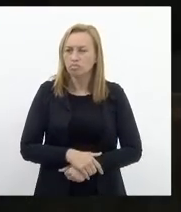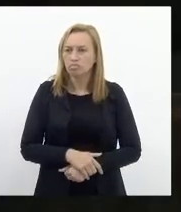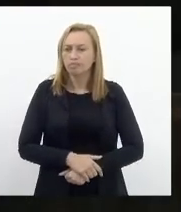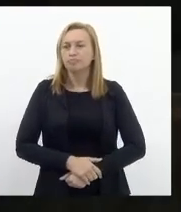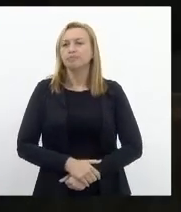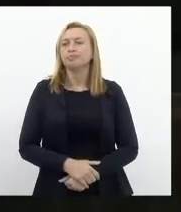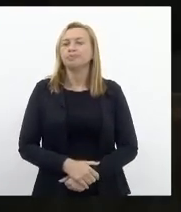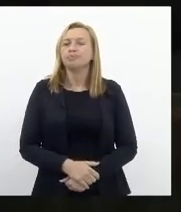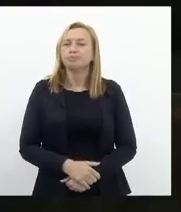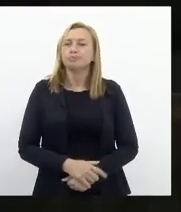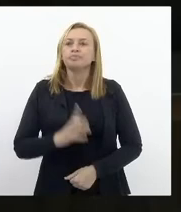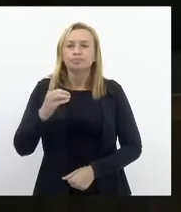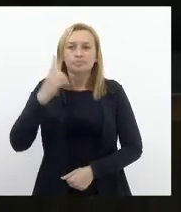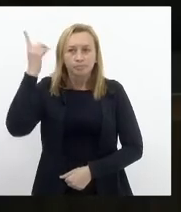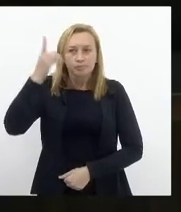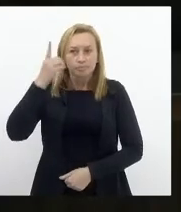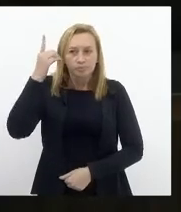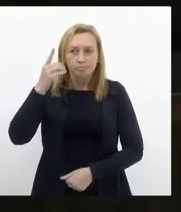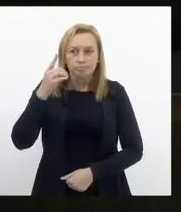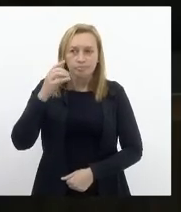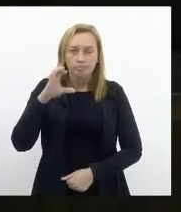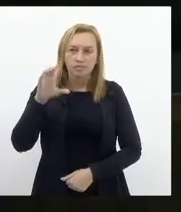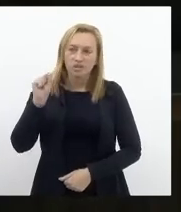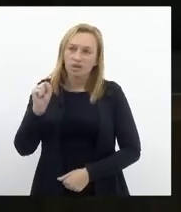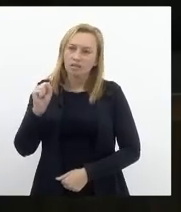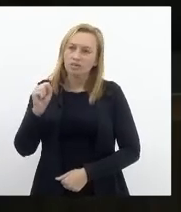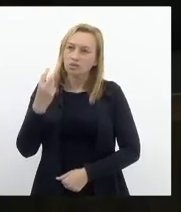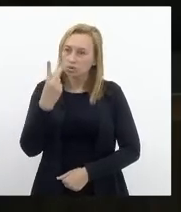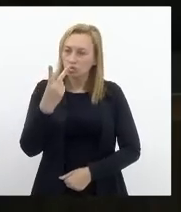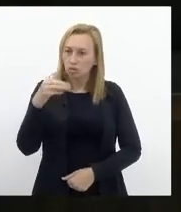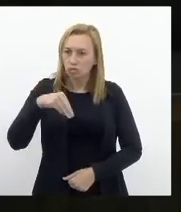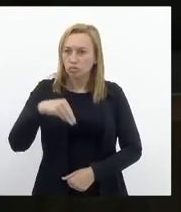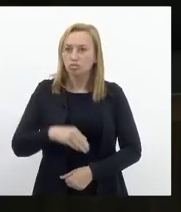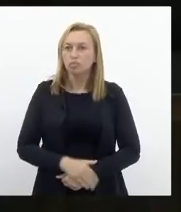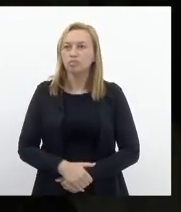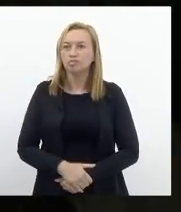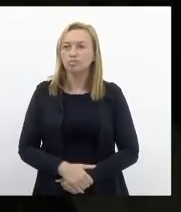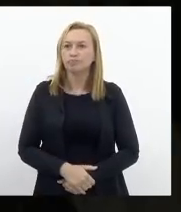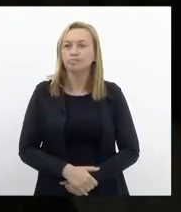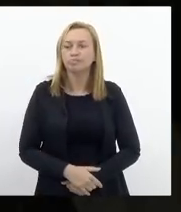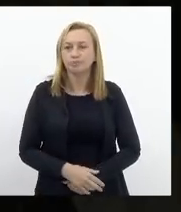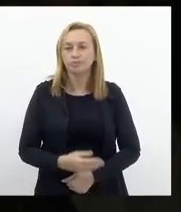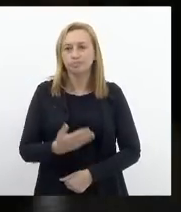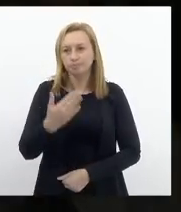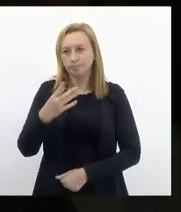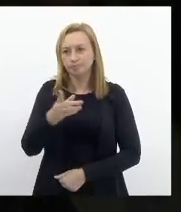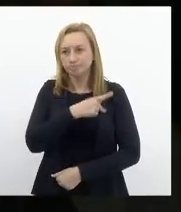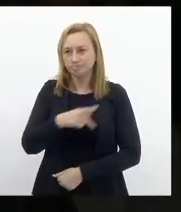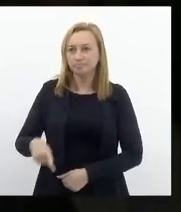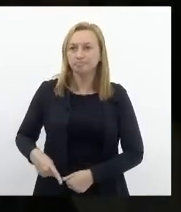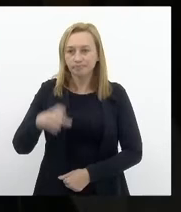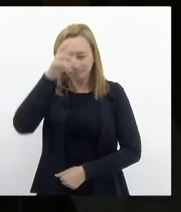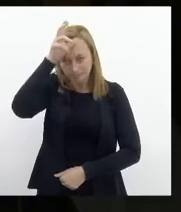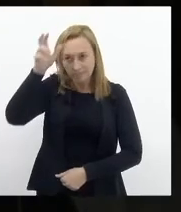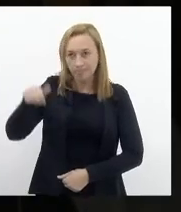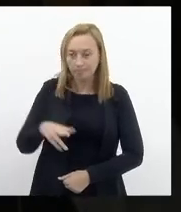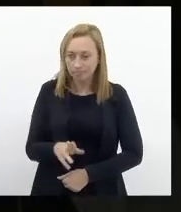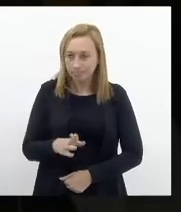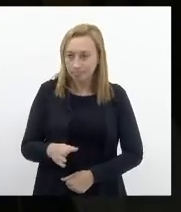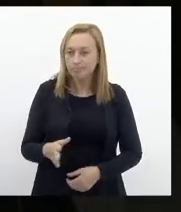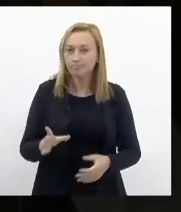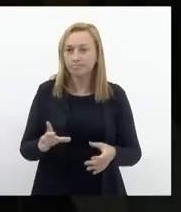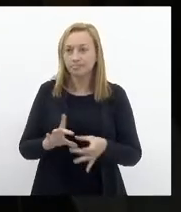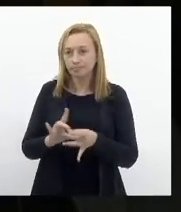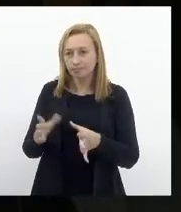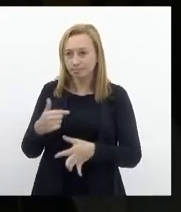a sessão. O deputado Carlos Augusto, dois minutinhos. Presidenta Tia Ju, muito obrigado por quebrar o protocolo, me permitir